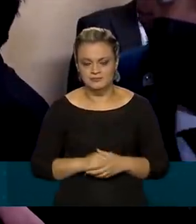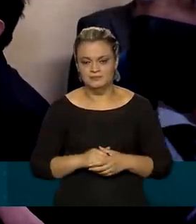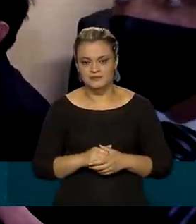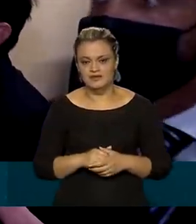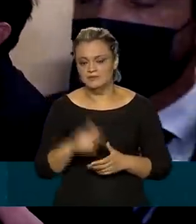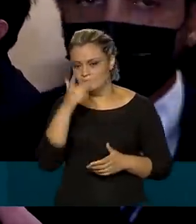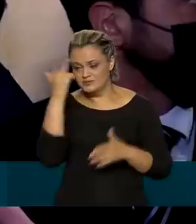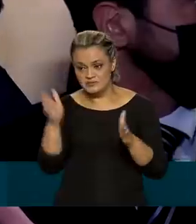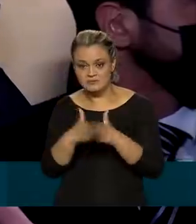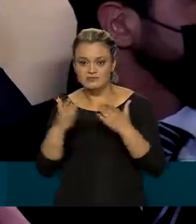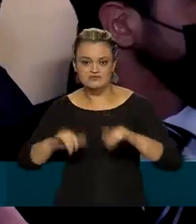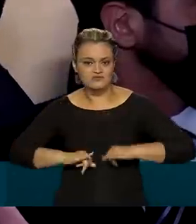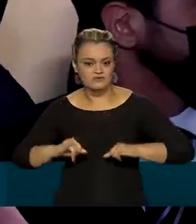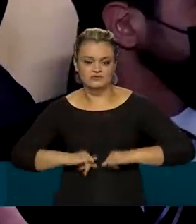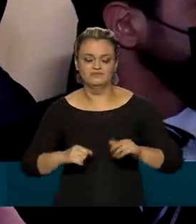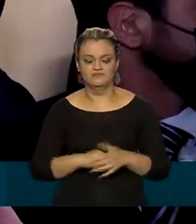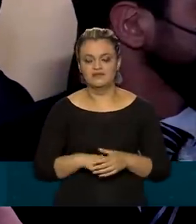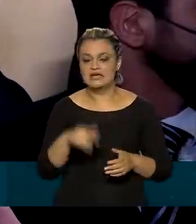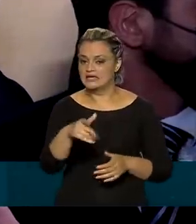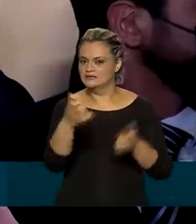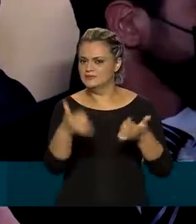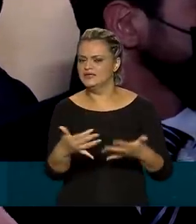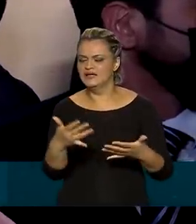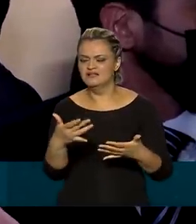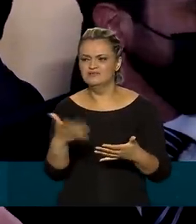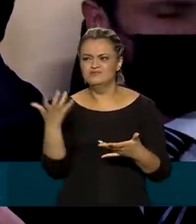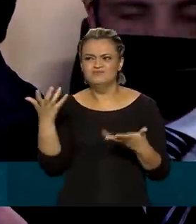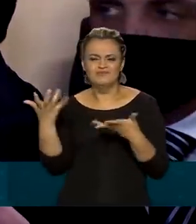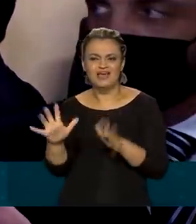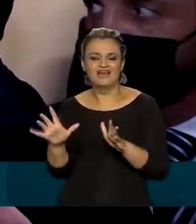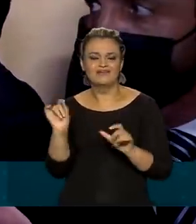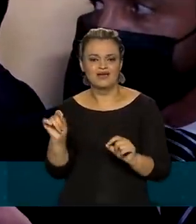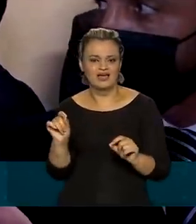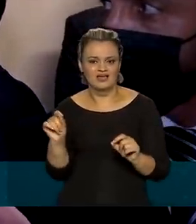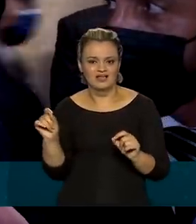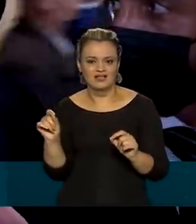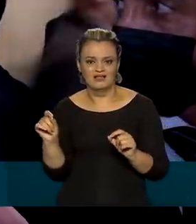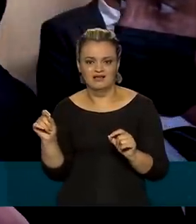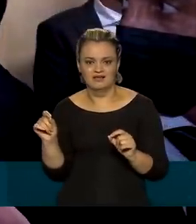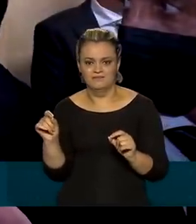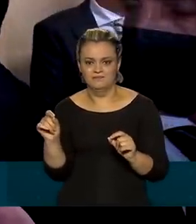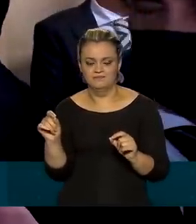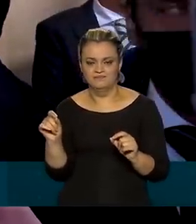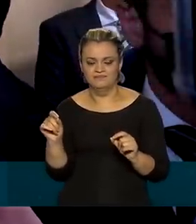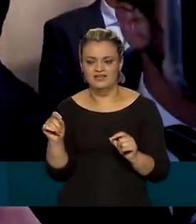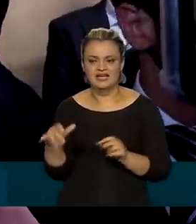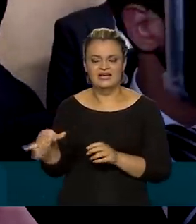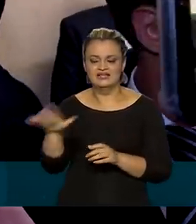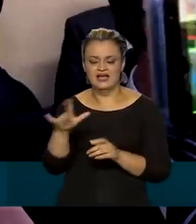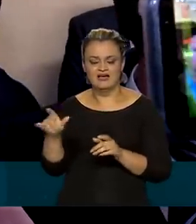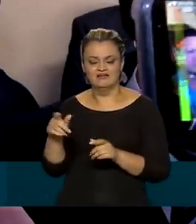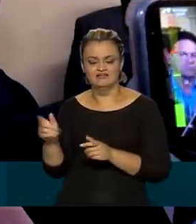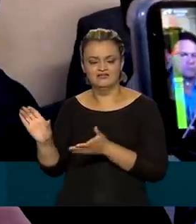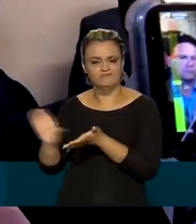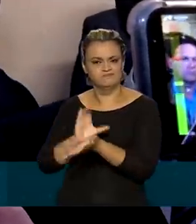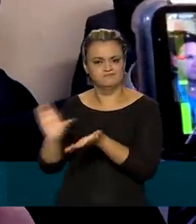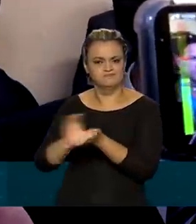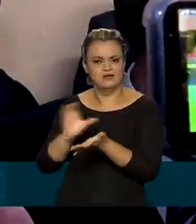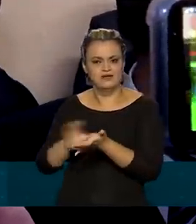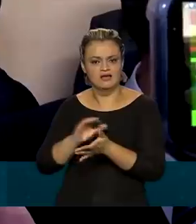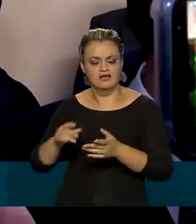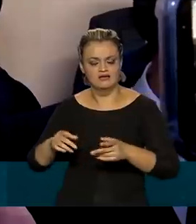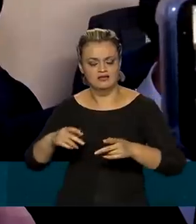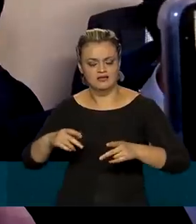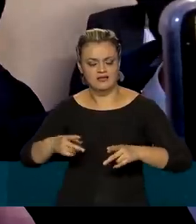Os mais pobres sofrem. Eu não quero que, no tocante aos rendimentos que a Petrobras